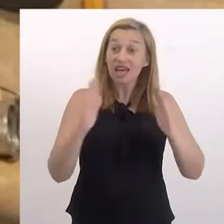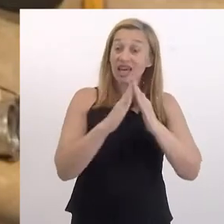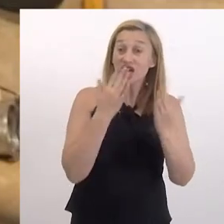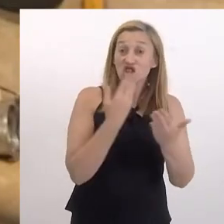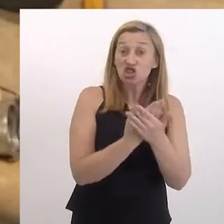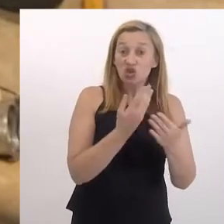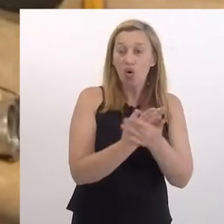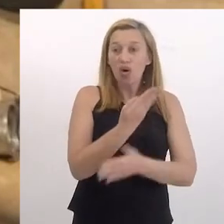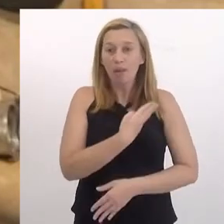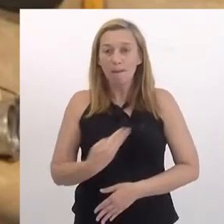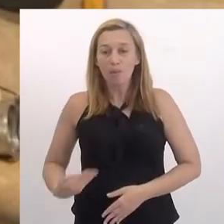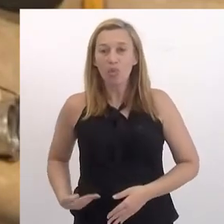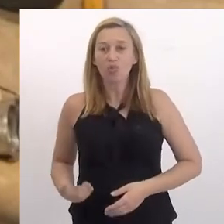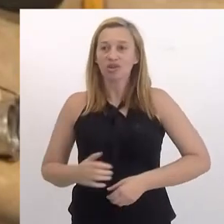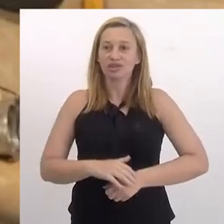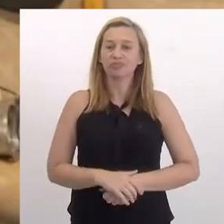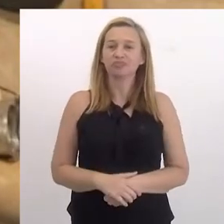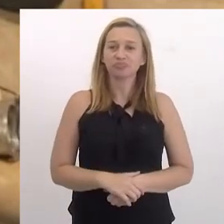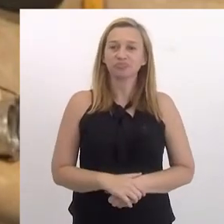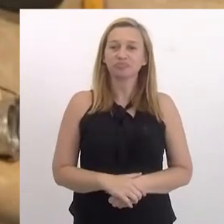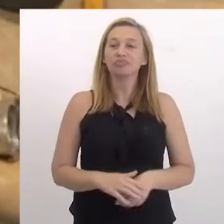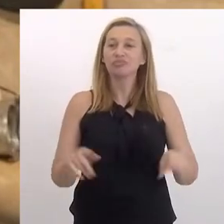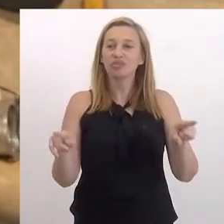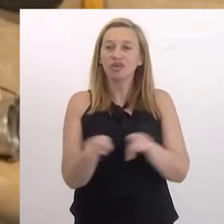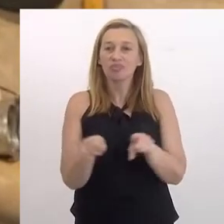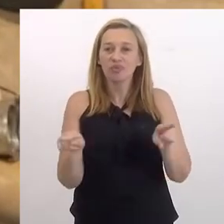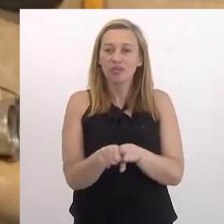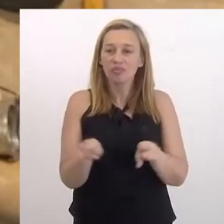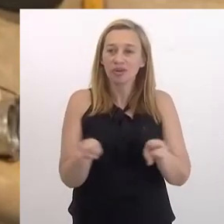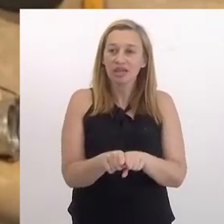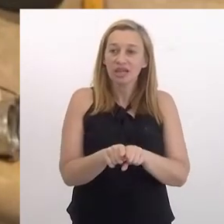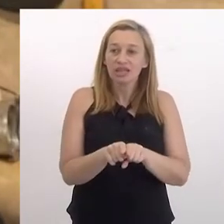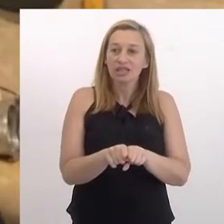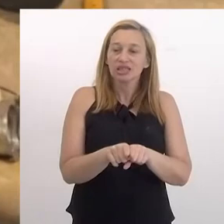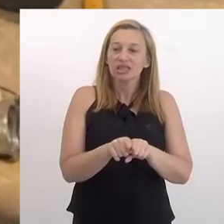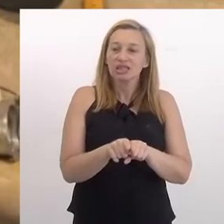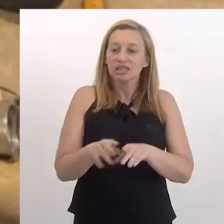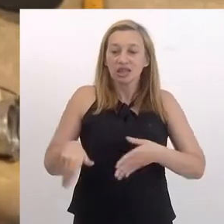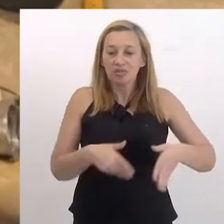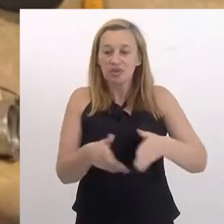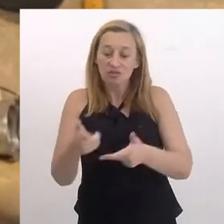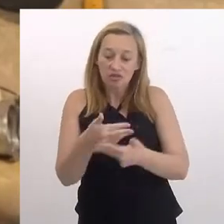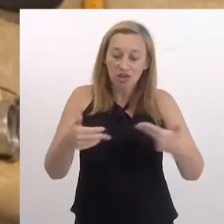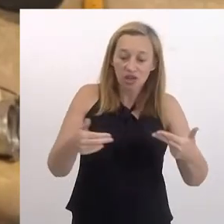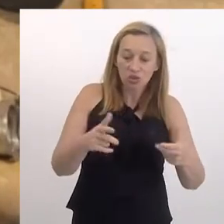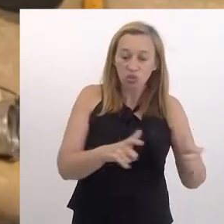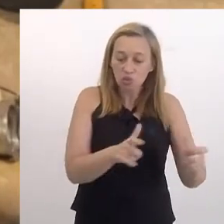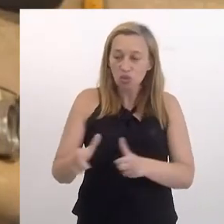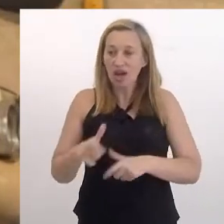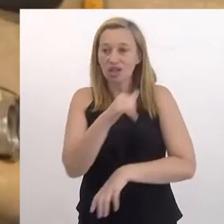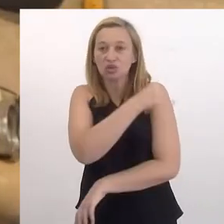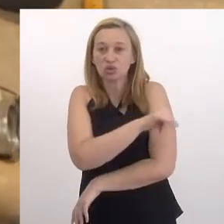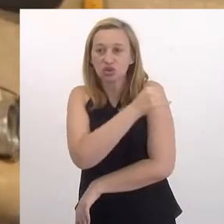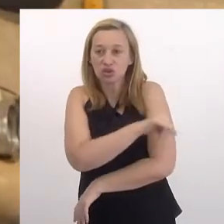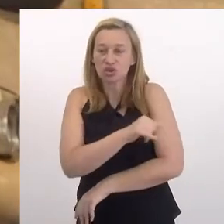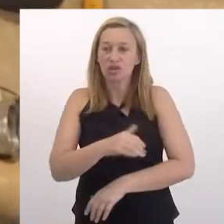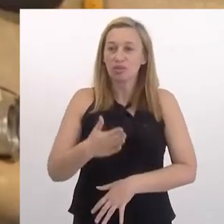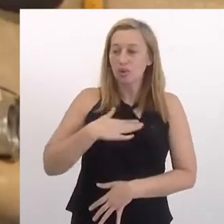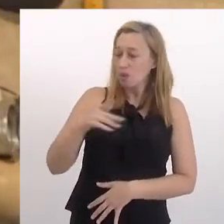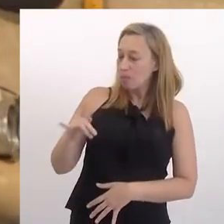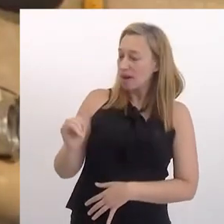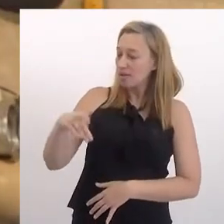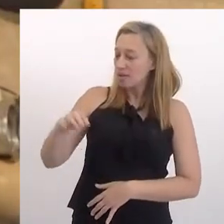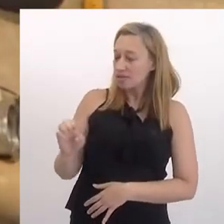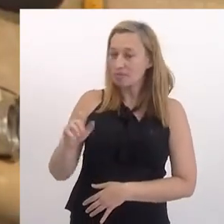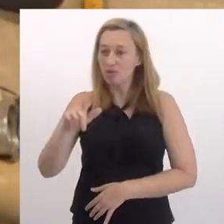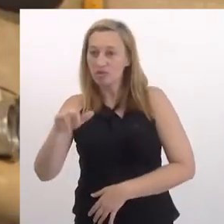que é a escola pública e também andando por todos os lugares do Rio de Janeiro. Meu pai levava eu e meu